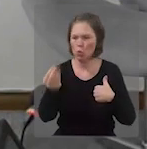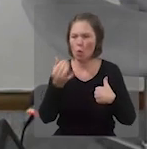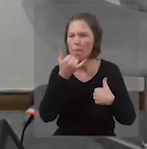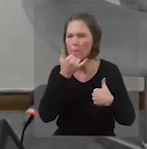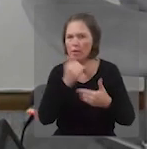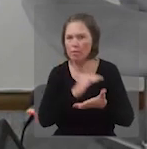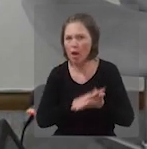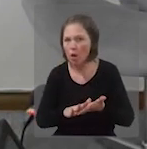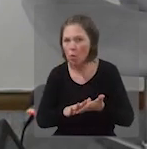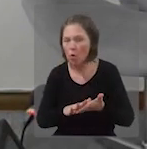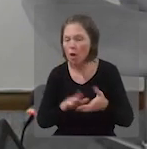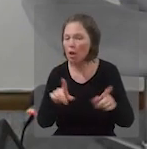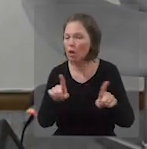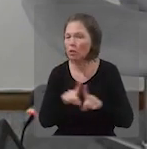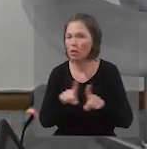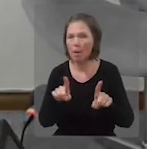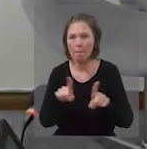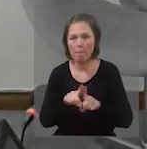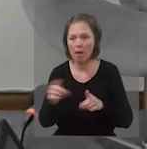tenho perdão,